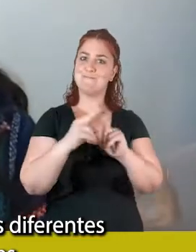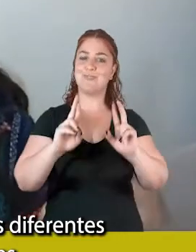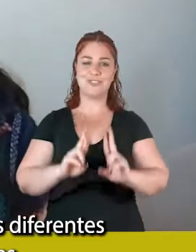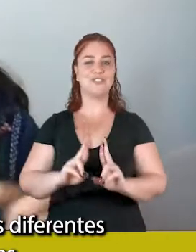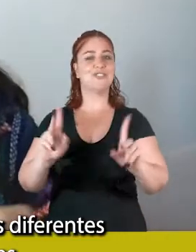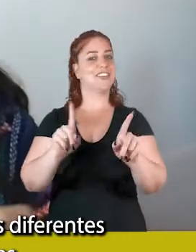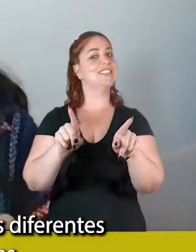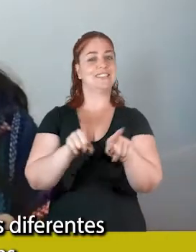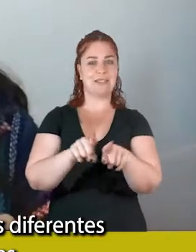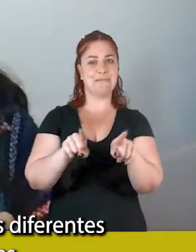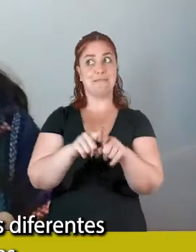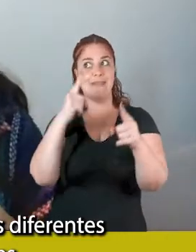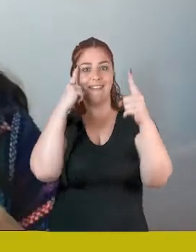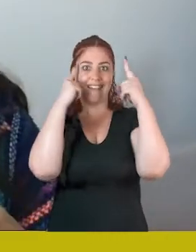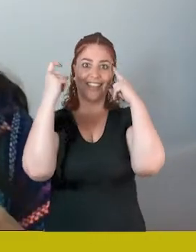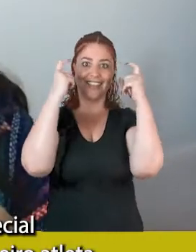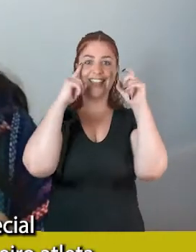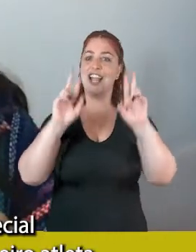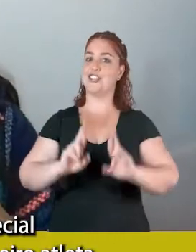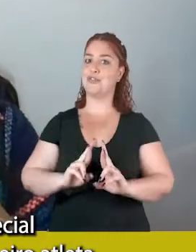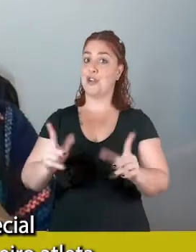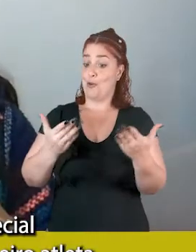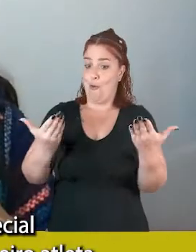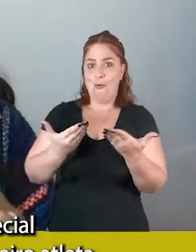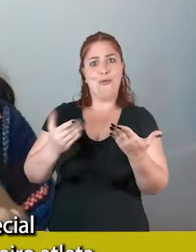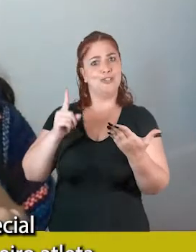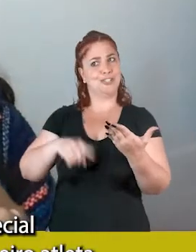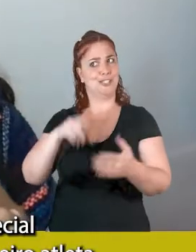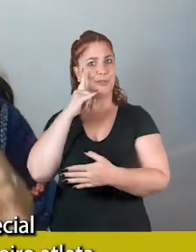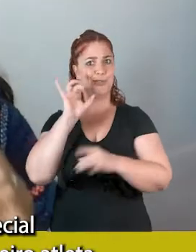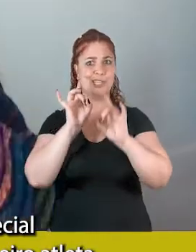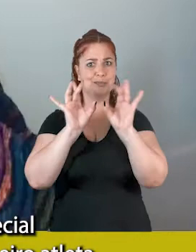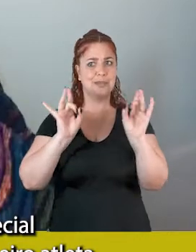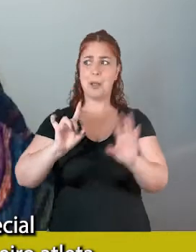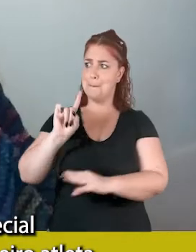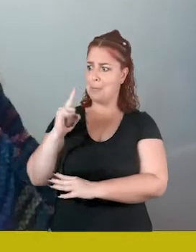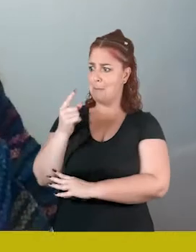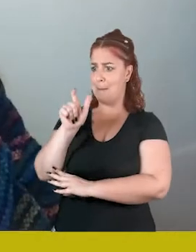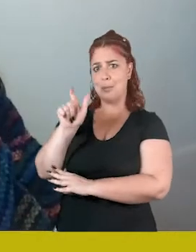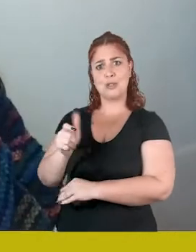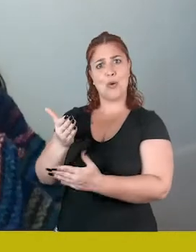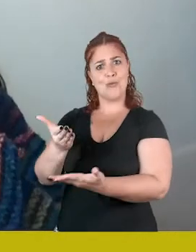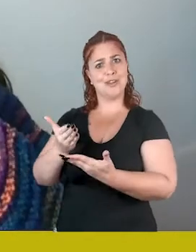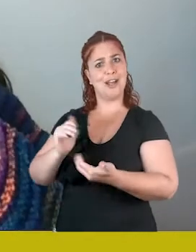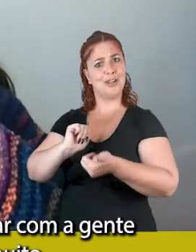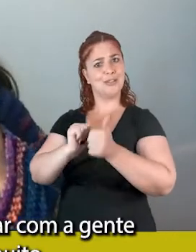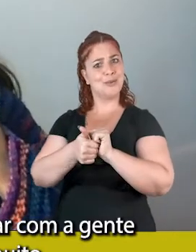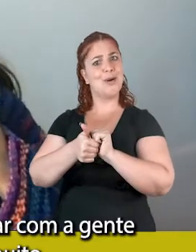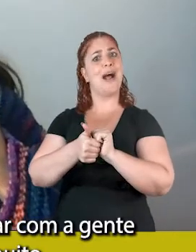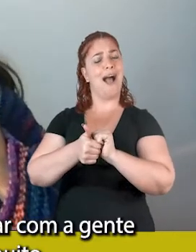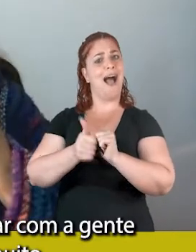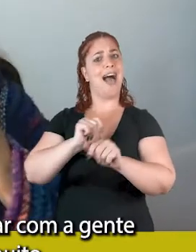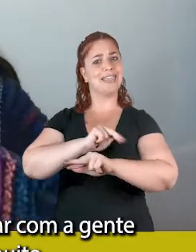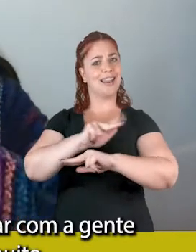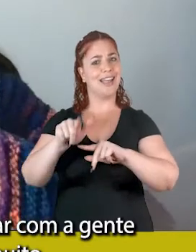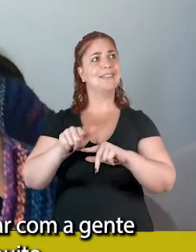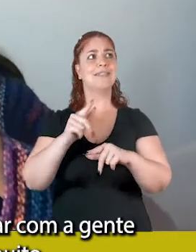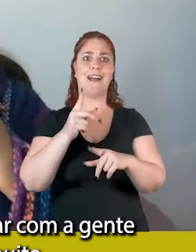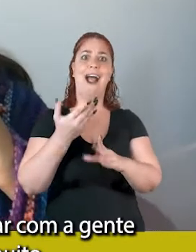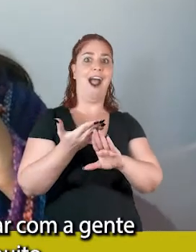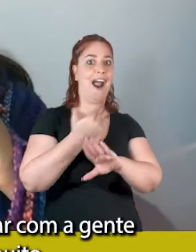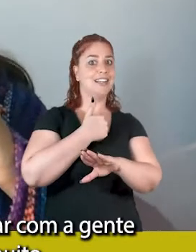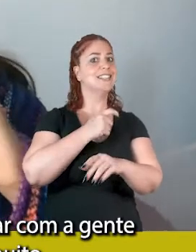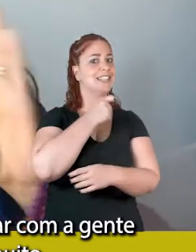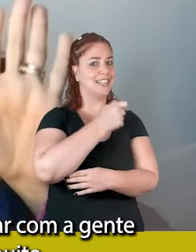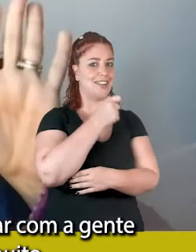perspectivas diferentes, ideias diferentes e hoje é super especial, acho que é o nosso primeiro atleta, ele estava na CNN antes de falar com